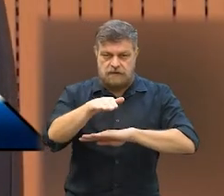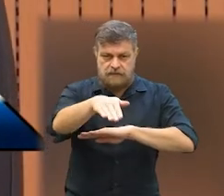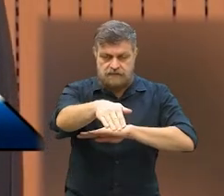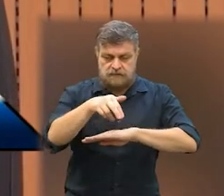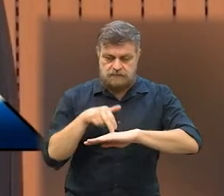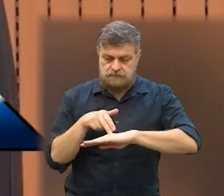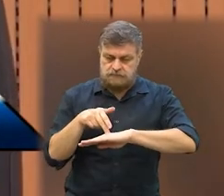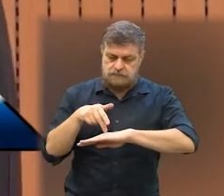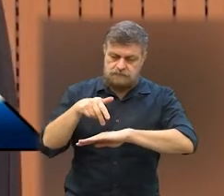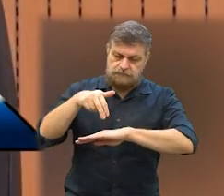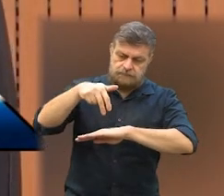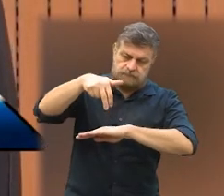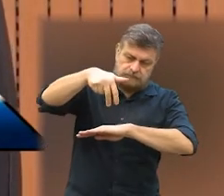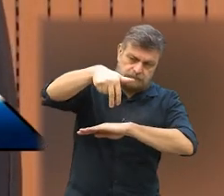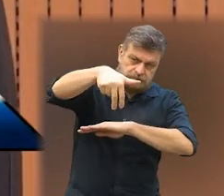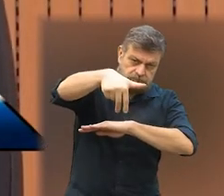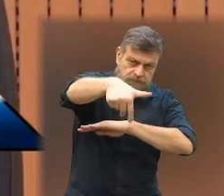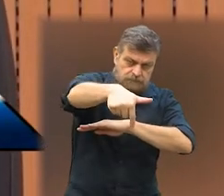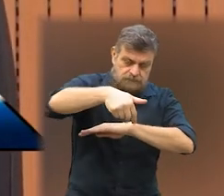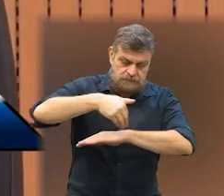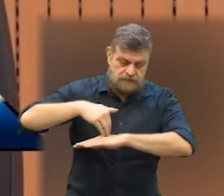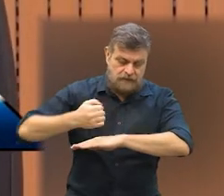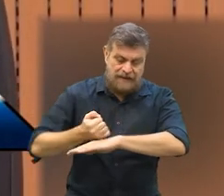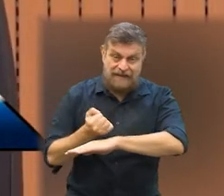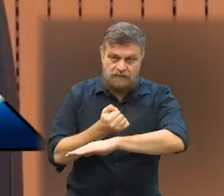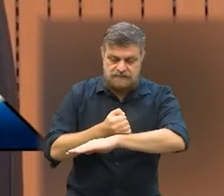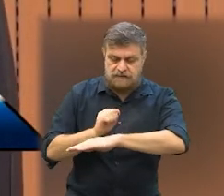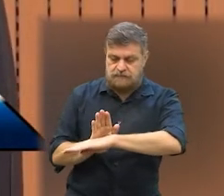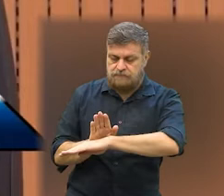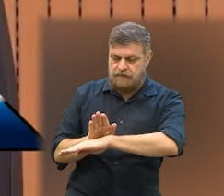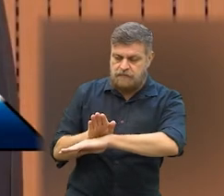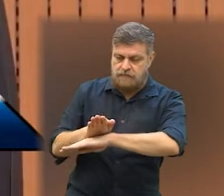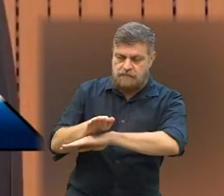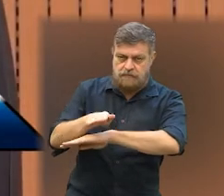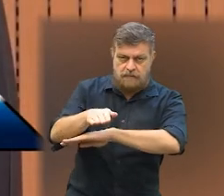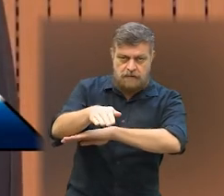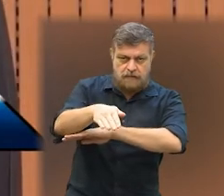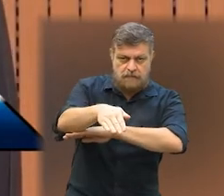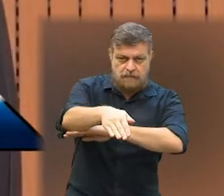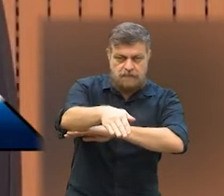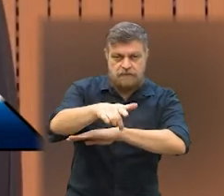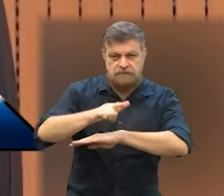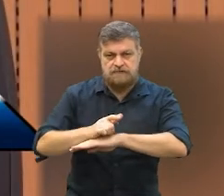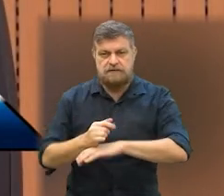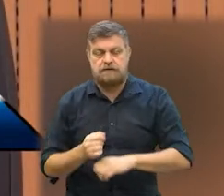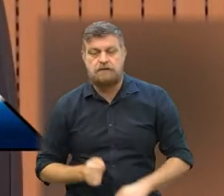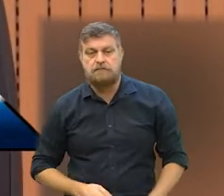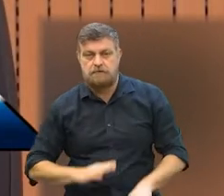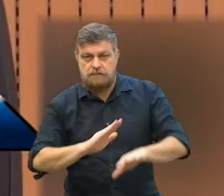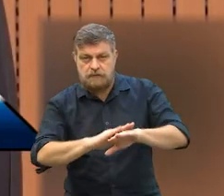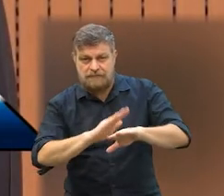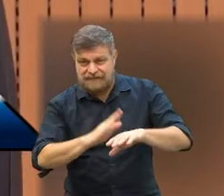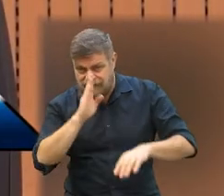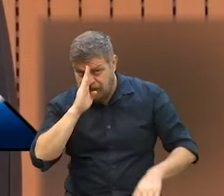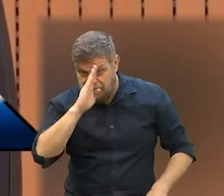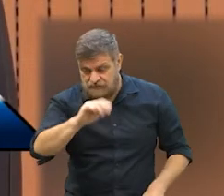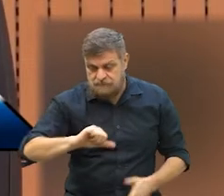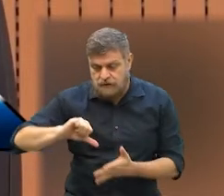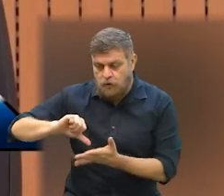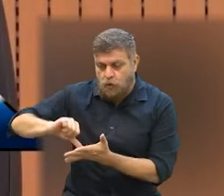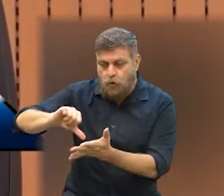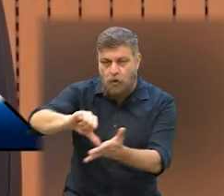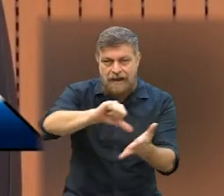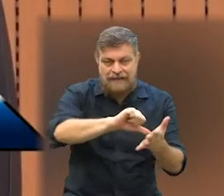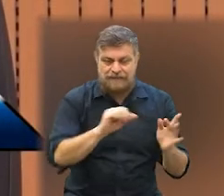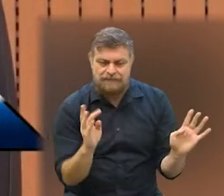elevada, ela vem na altura da calçada e vai ser instalada nesses principais